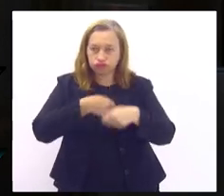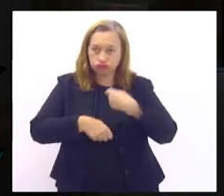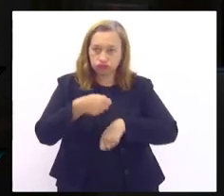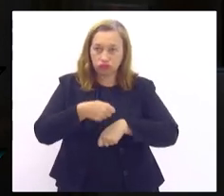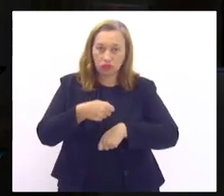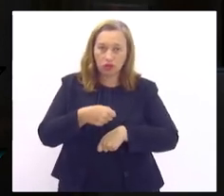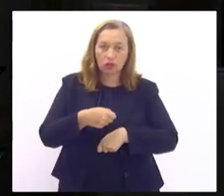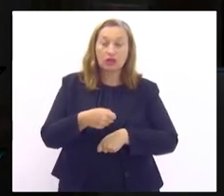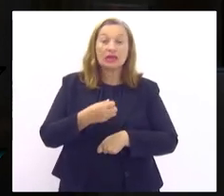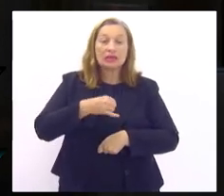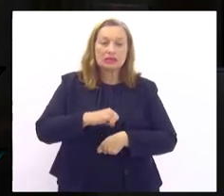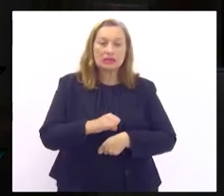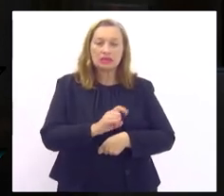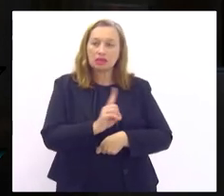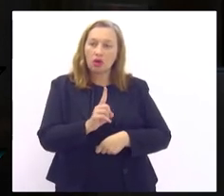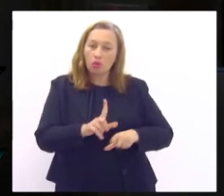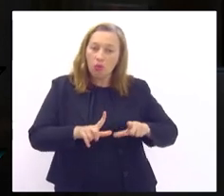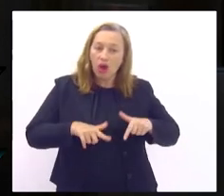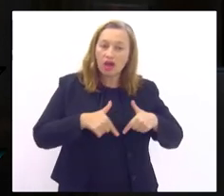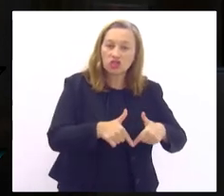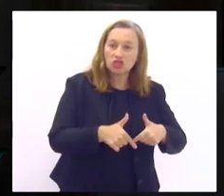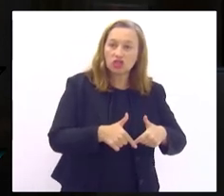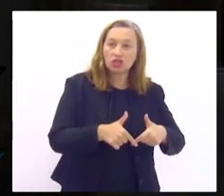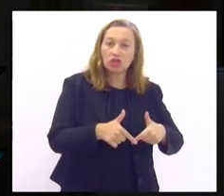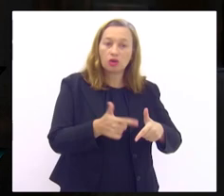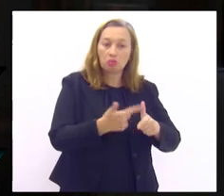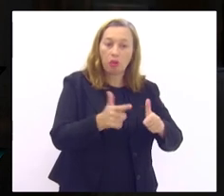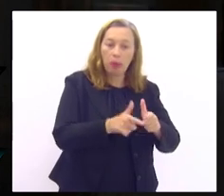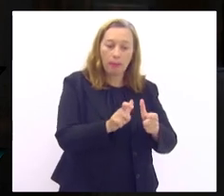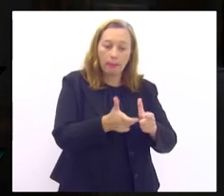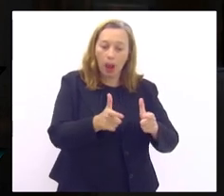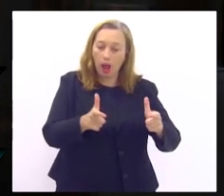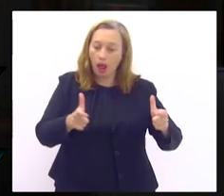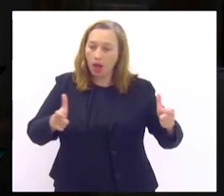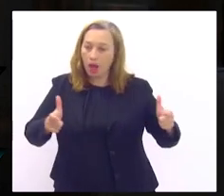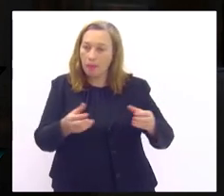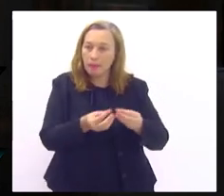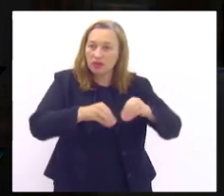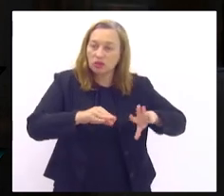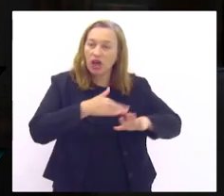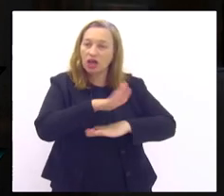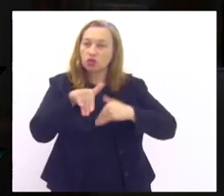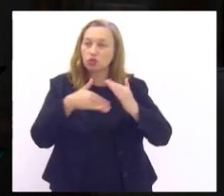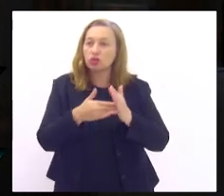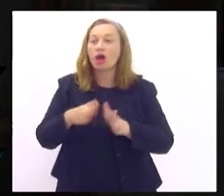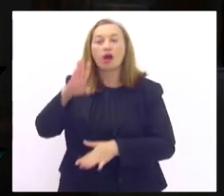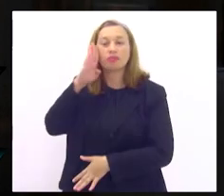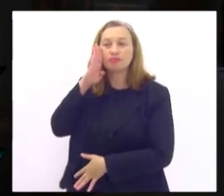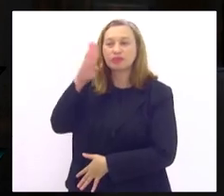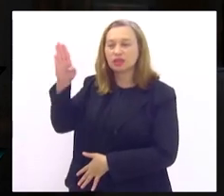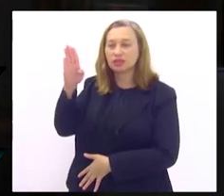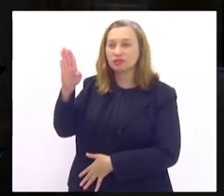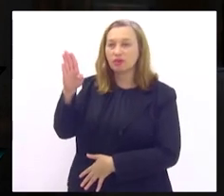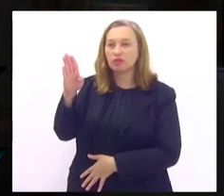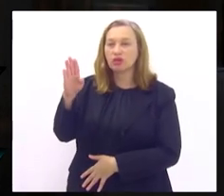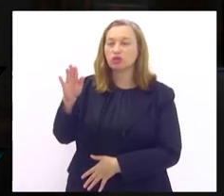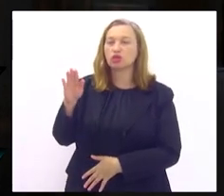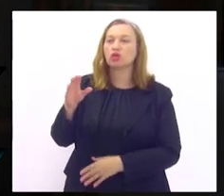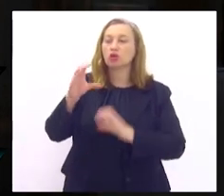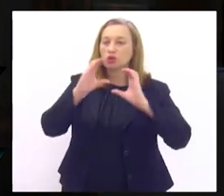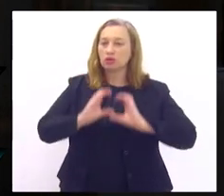quando vê a gente já está nessa crise que acaba prejudicando a todos inclusive principalmente o cidadão